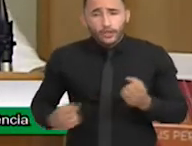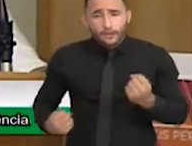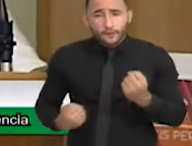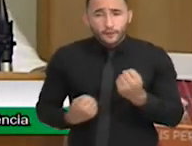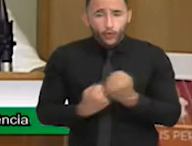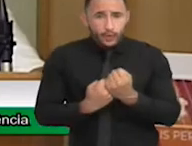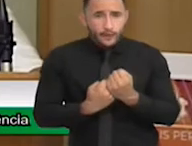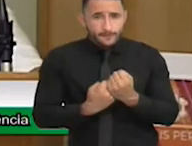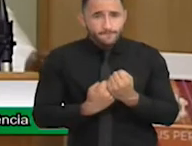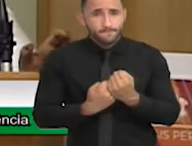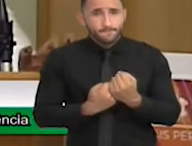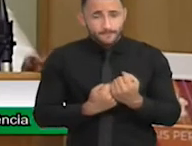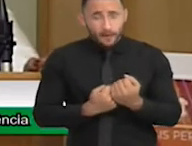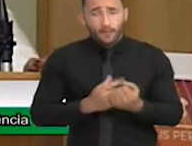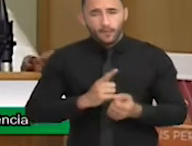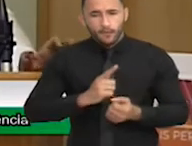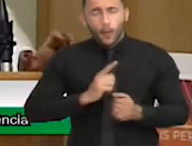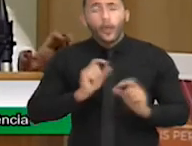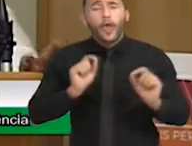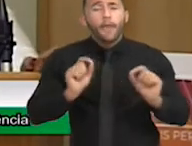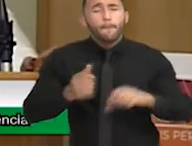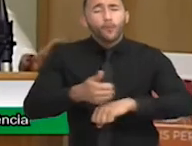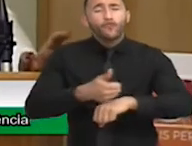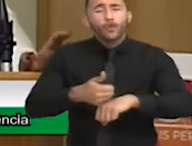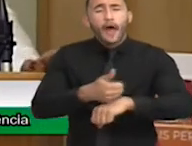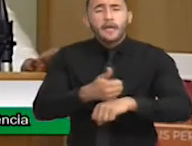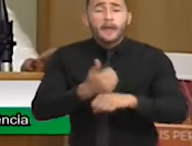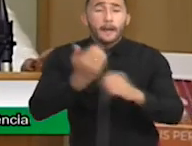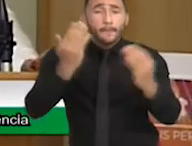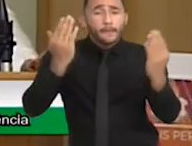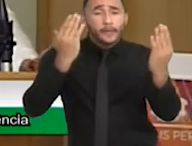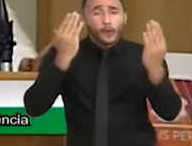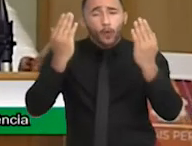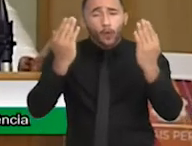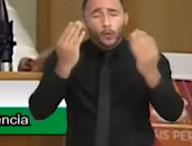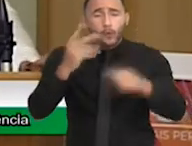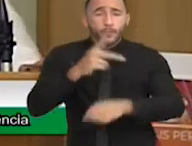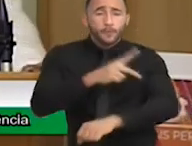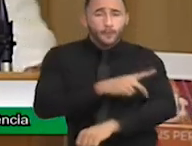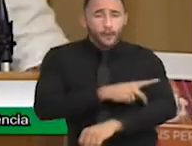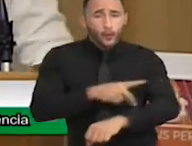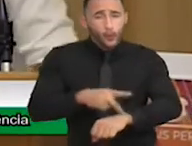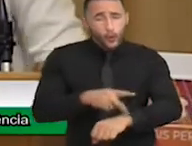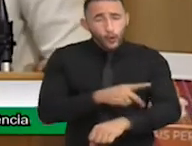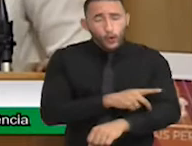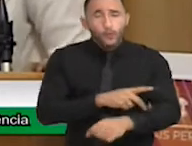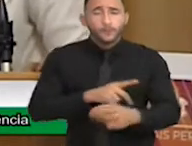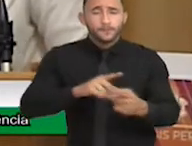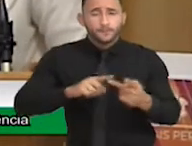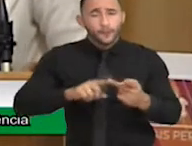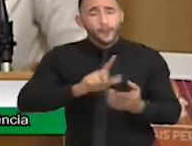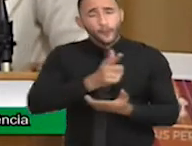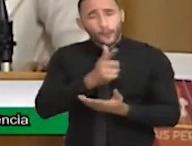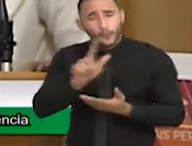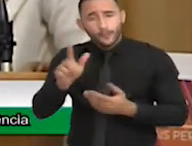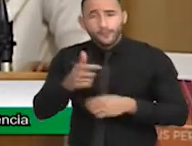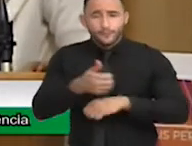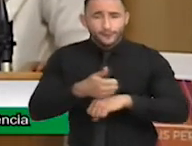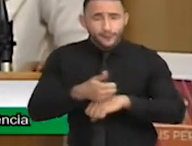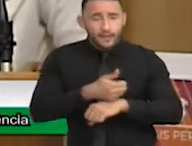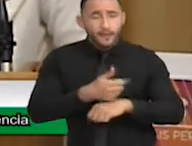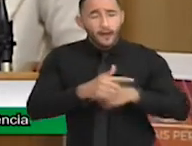secretaria. São psicólogas, pedagogas e assistentes sociais. A assessoria de inclusão, ela trabalha